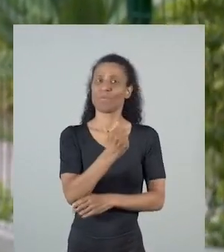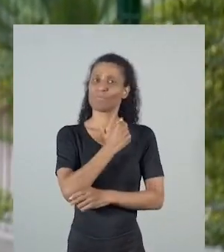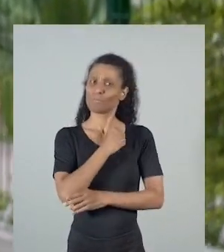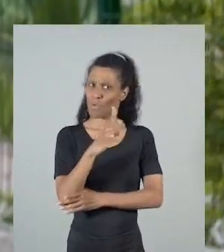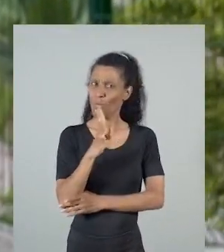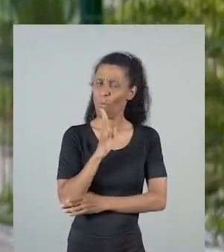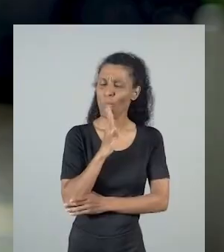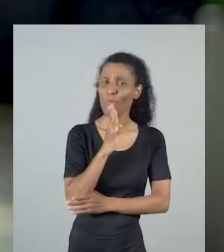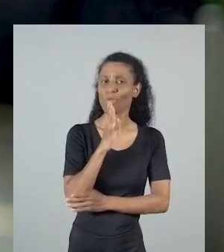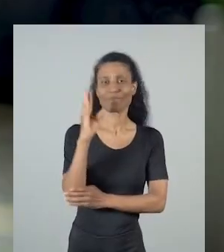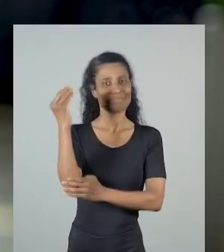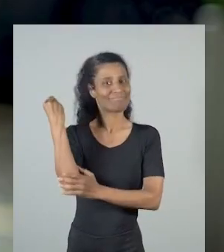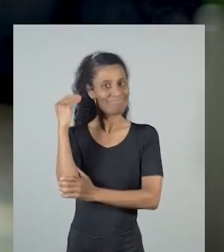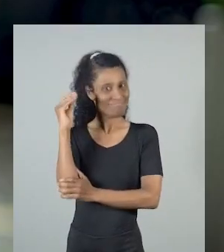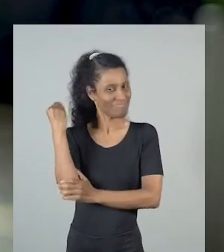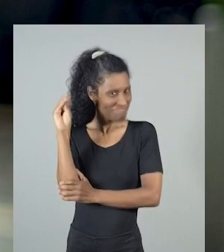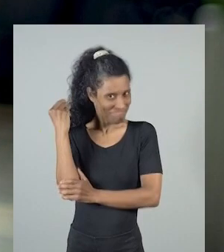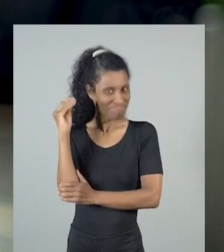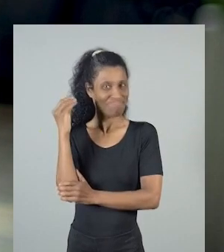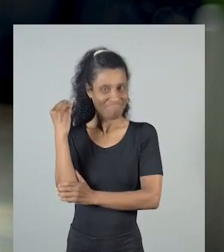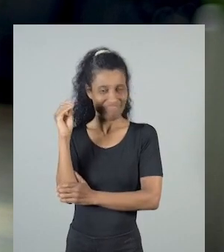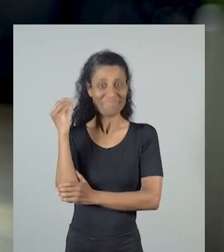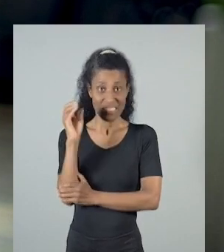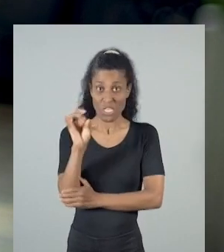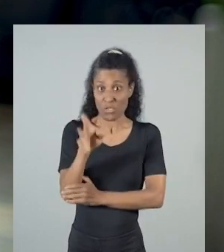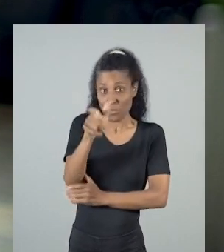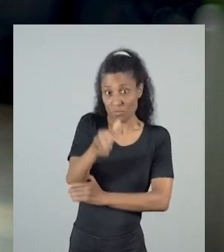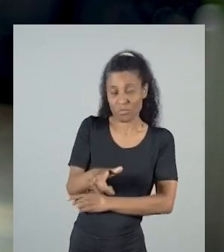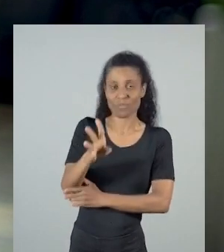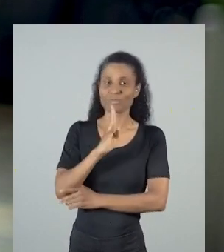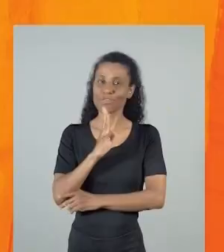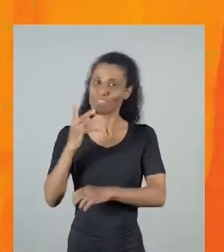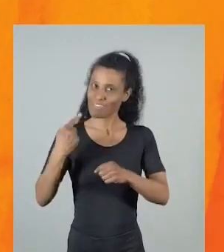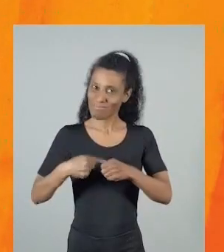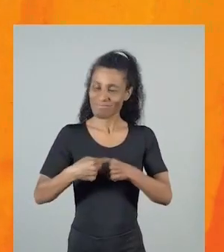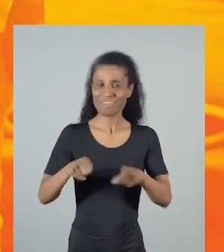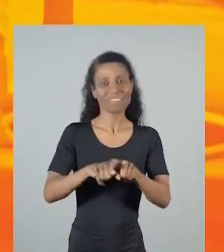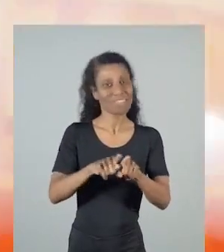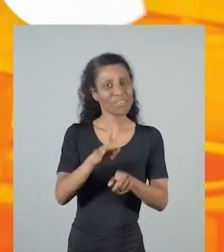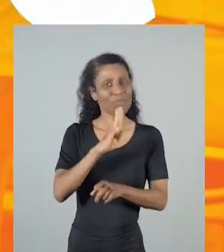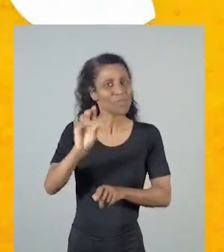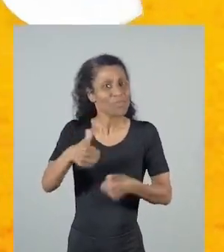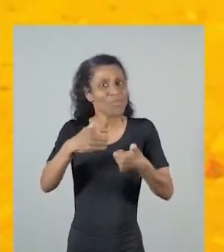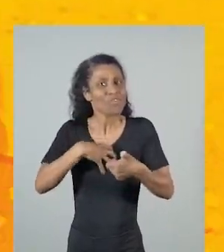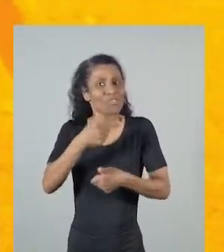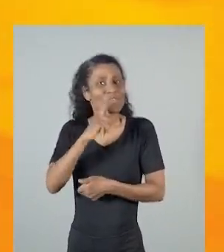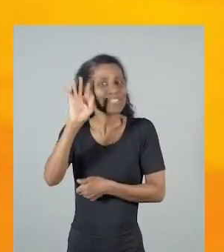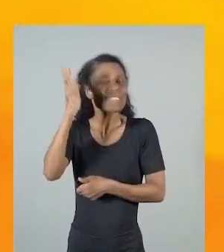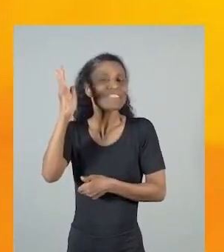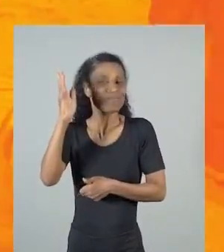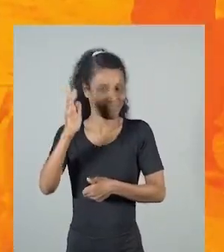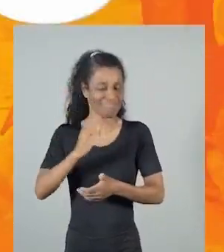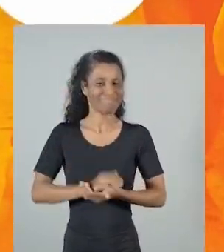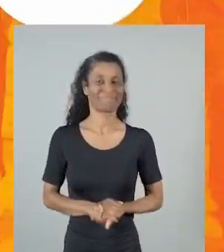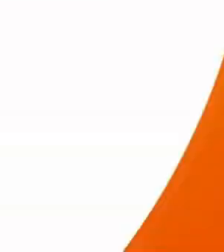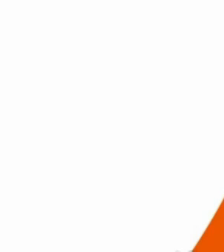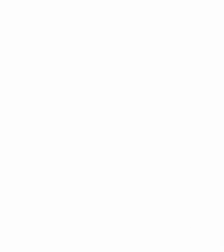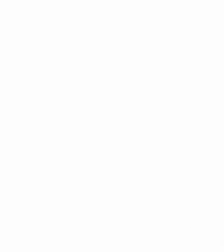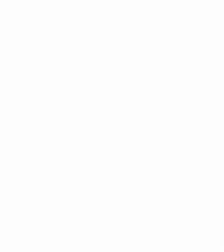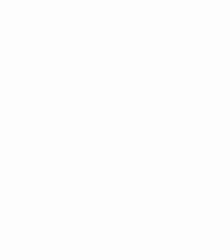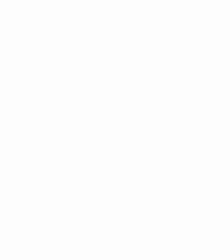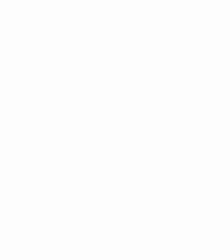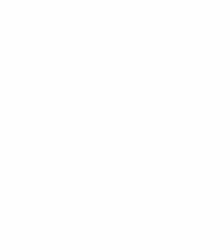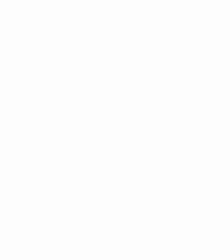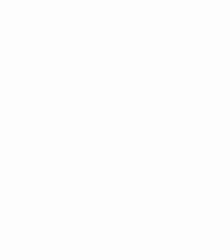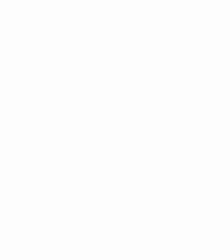assim que ela chegar. O Melo conhece Porto Alegre na palma da mão. Só quem conhece a cidade conhece a melhor solução.